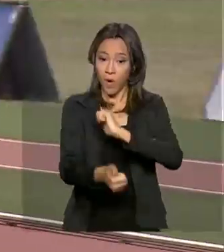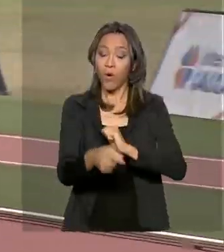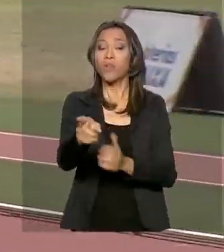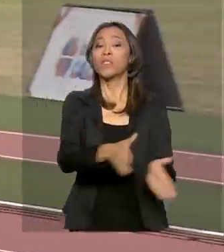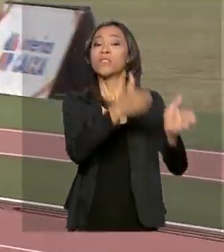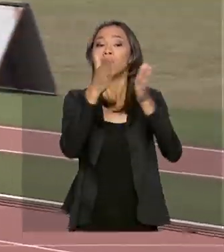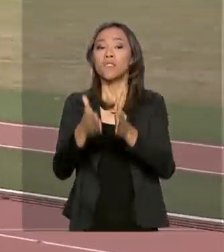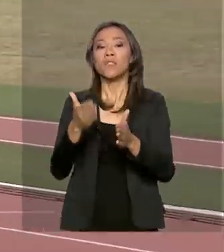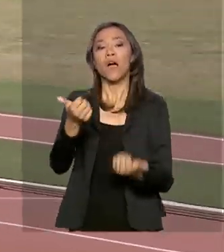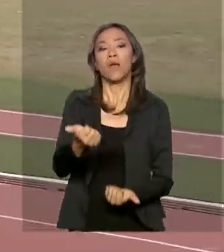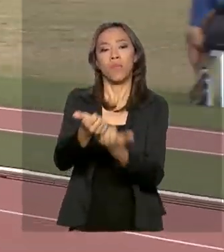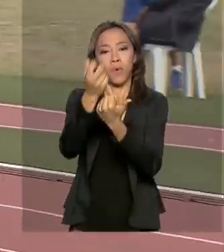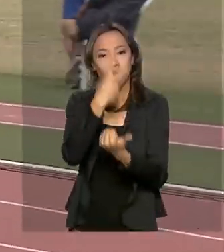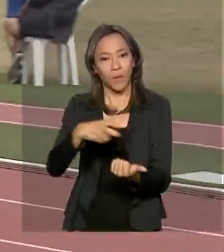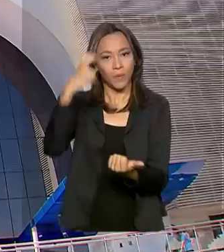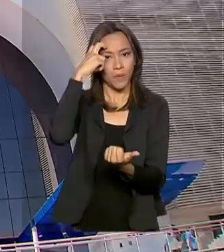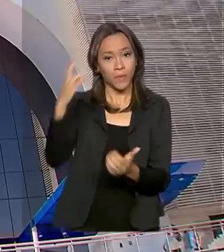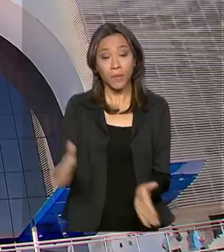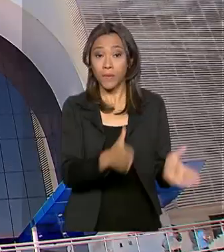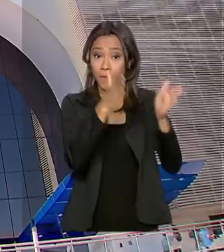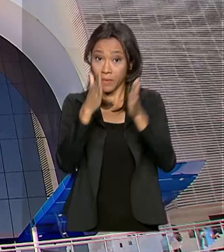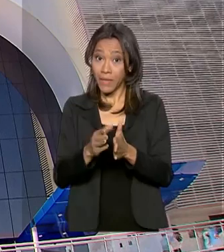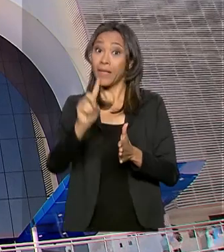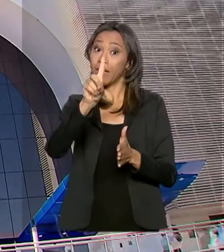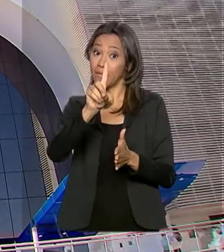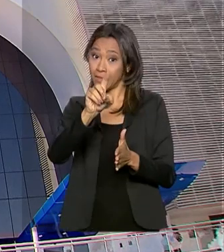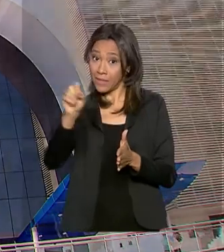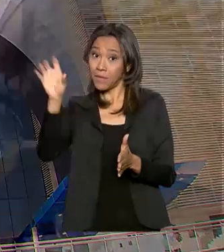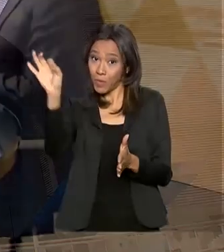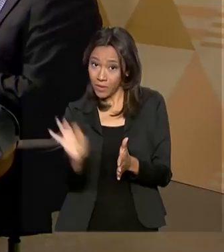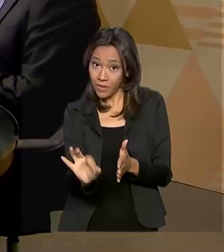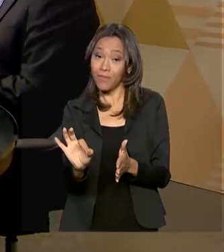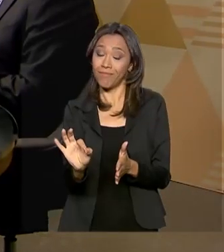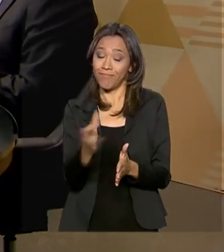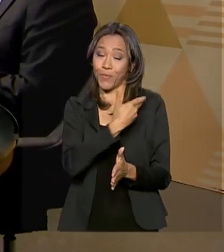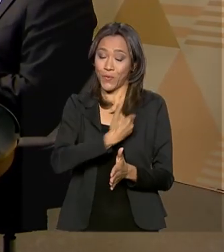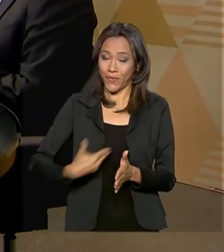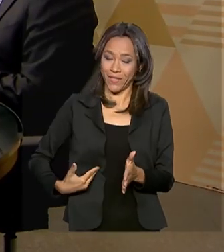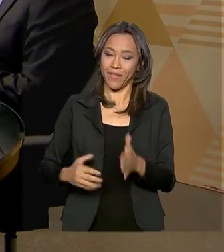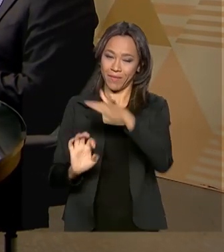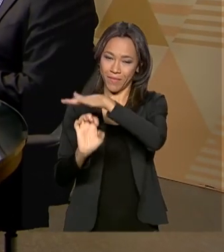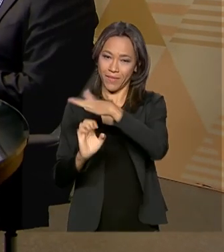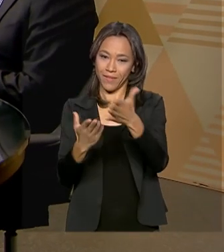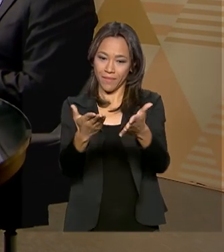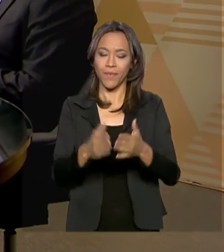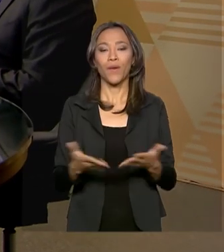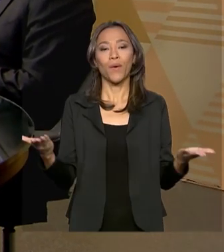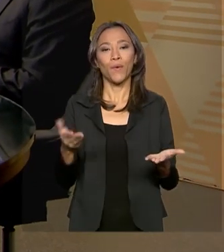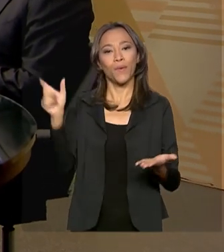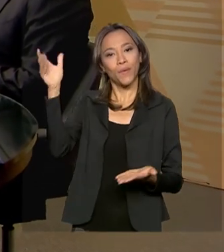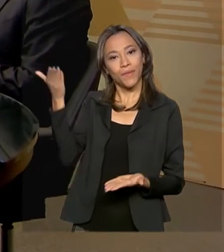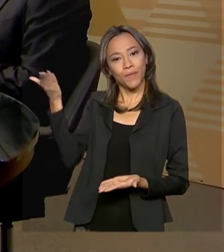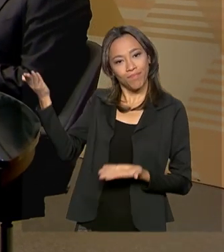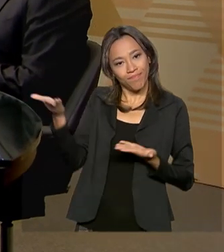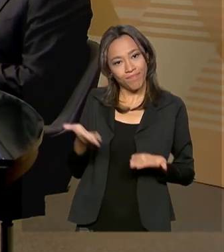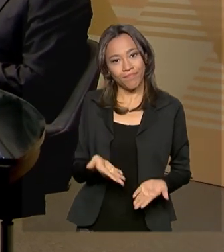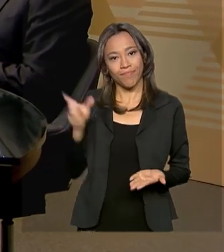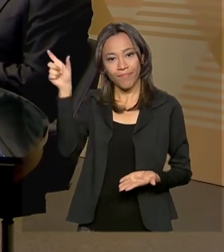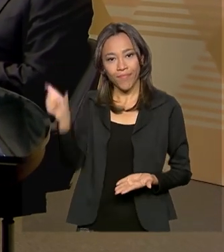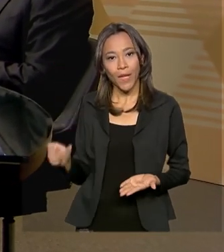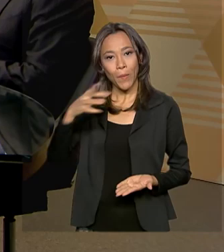culturais e uma empresa 100% pública. E quem conversa hoje aqui comigo é o presidente da